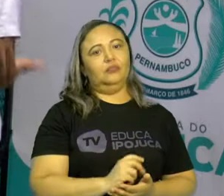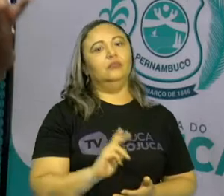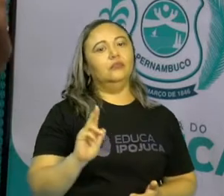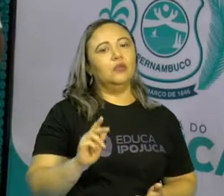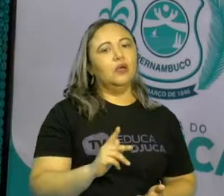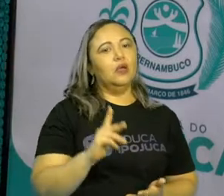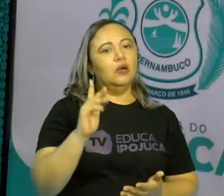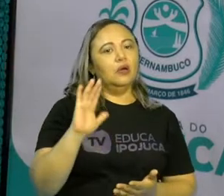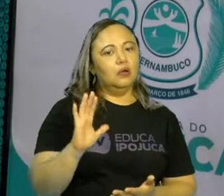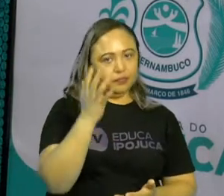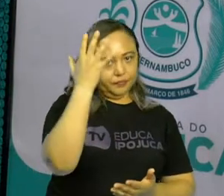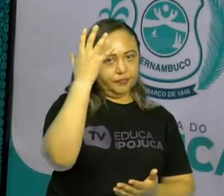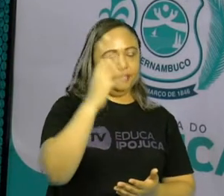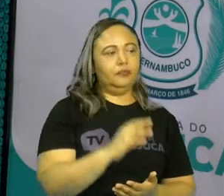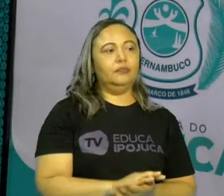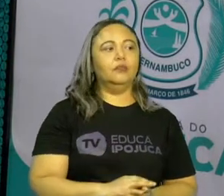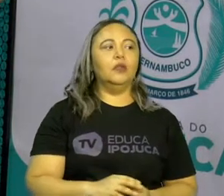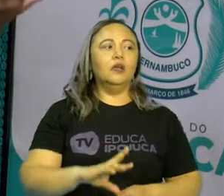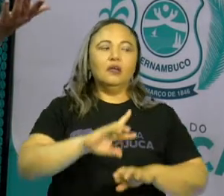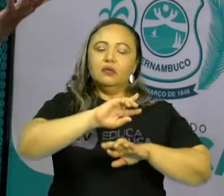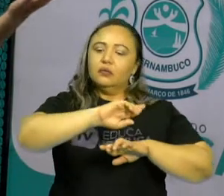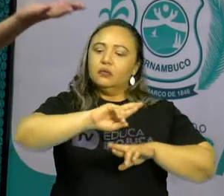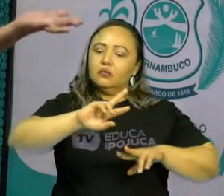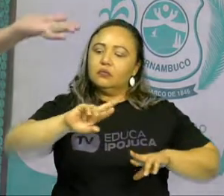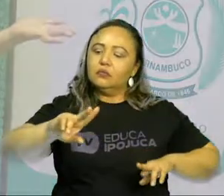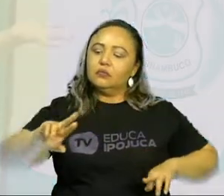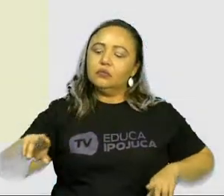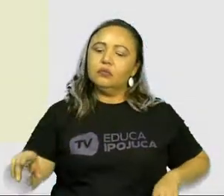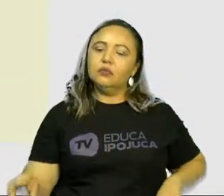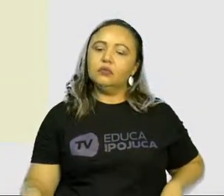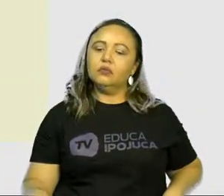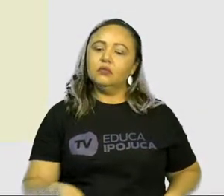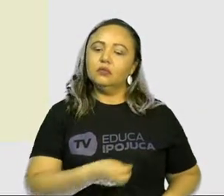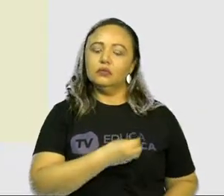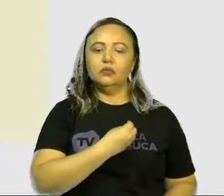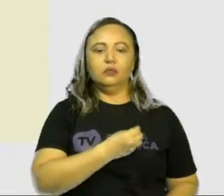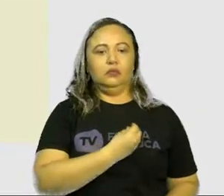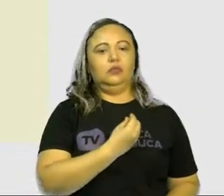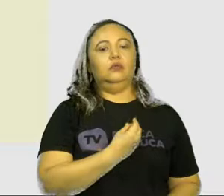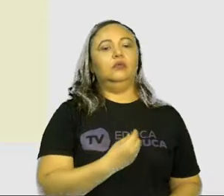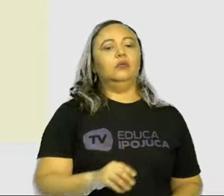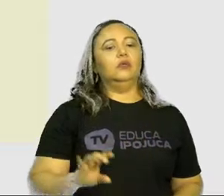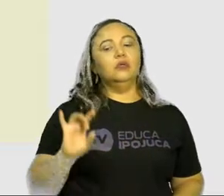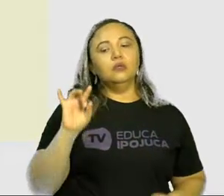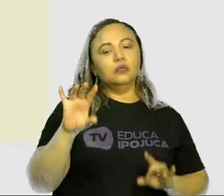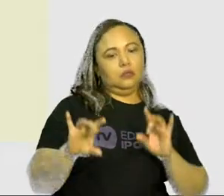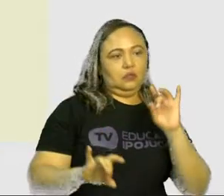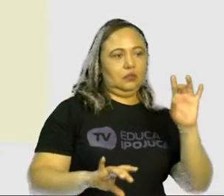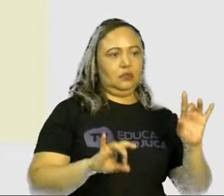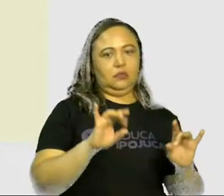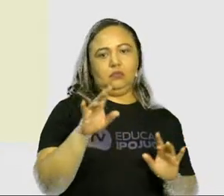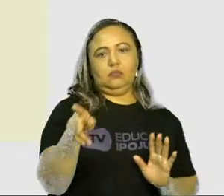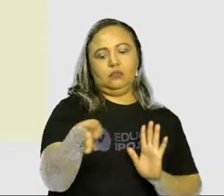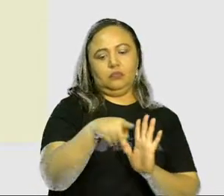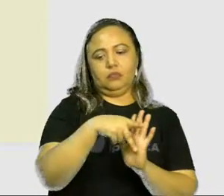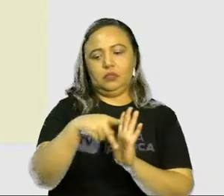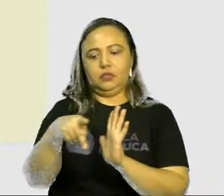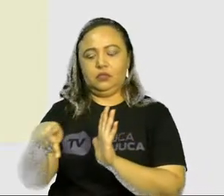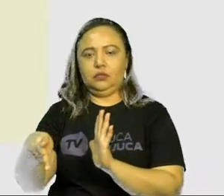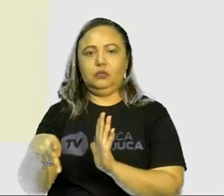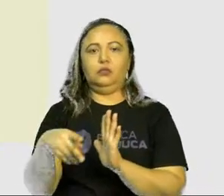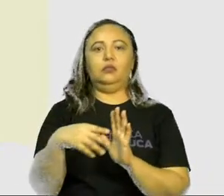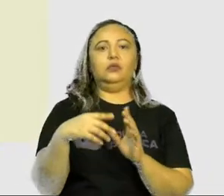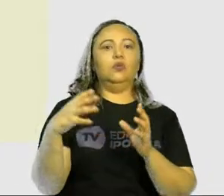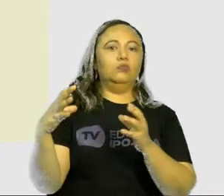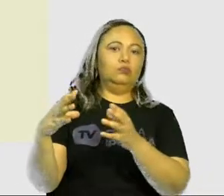Como a gente sabe, tem vários tipos de seres vivos e cada ser vivo pertence a um reino.